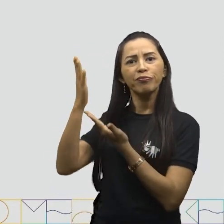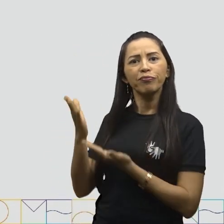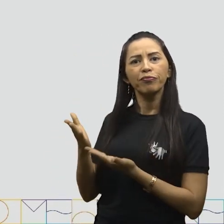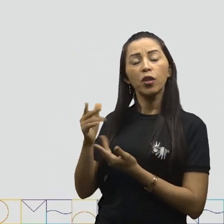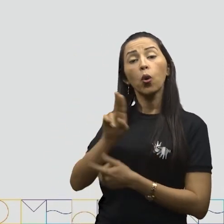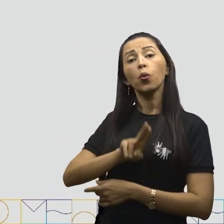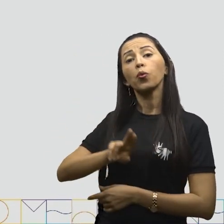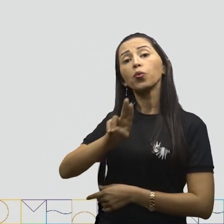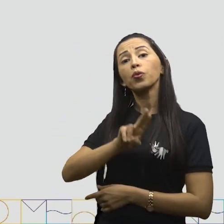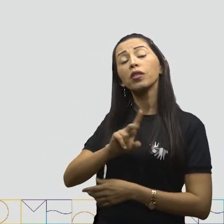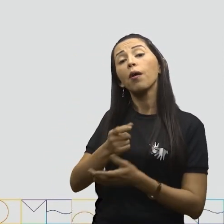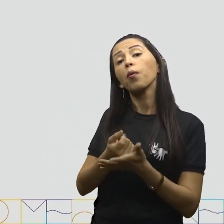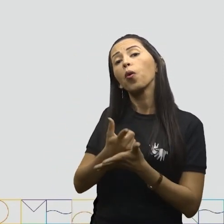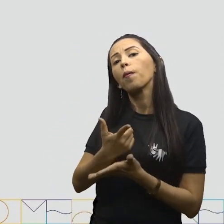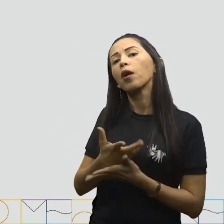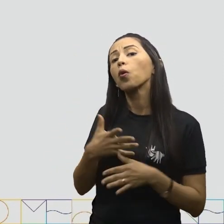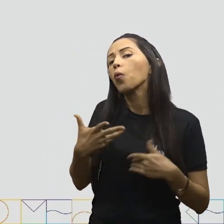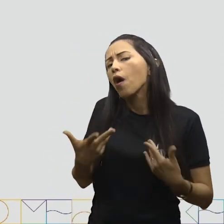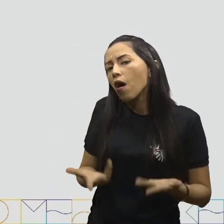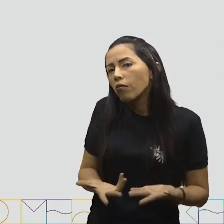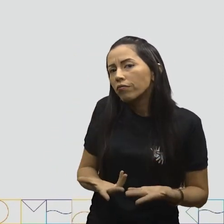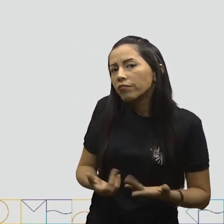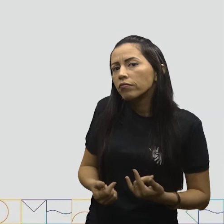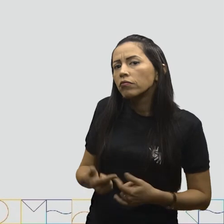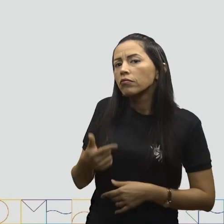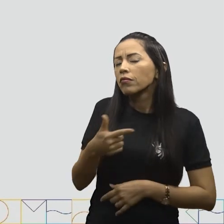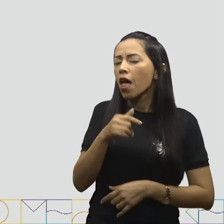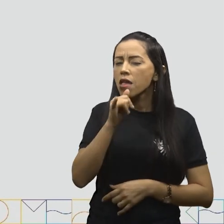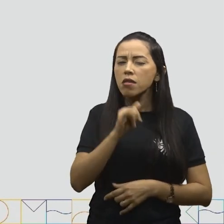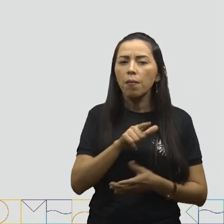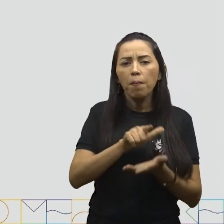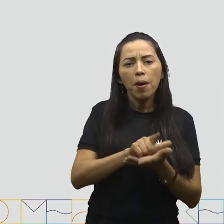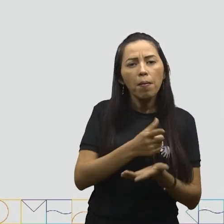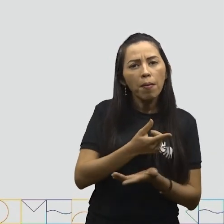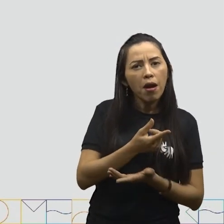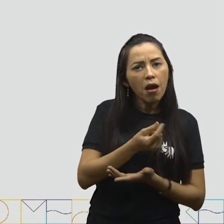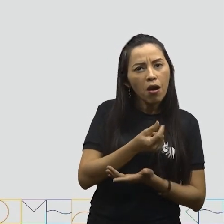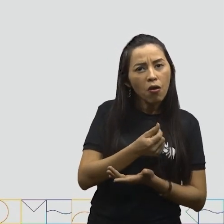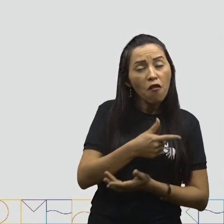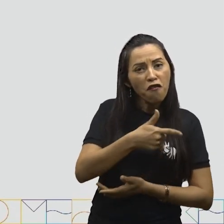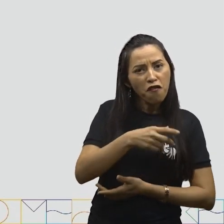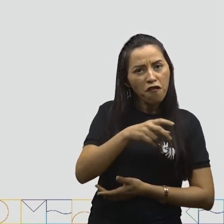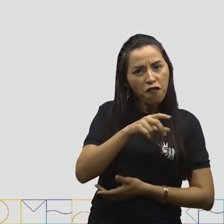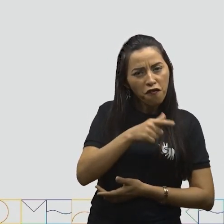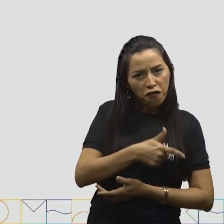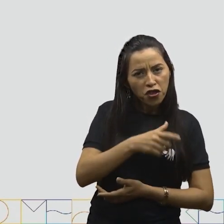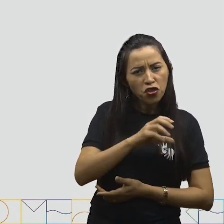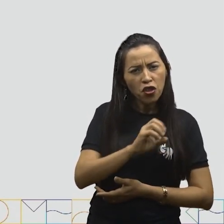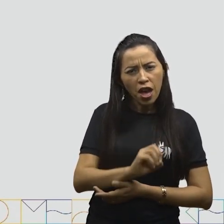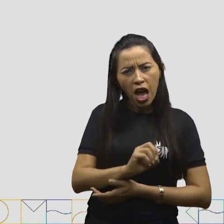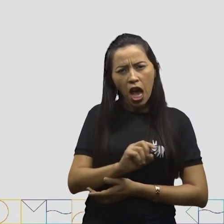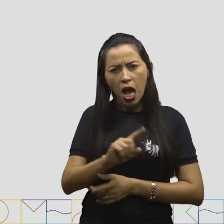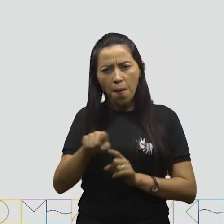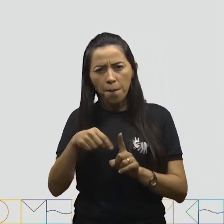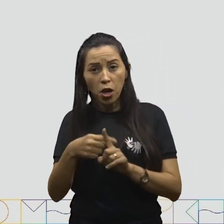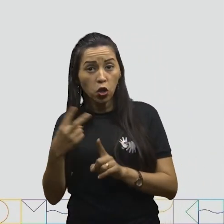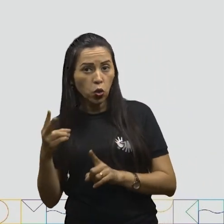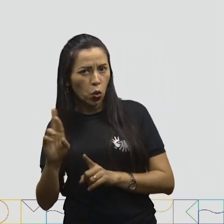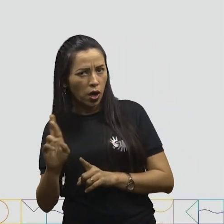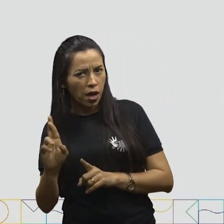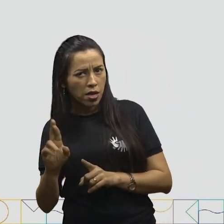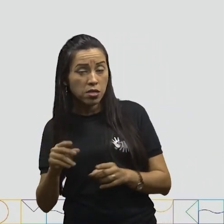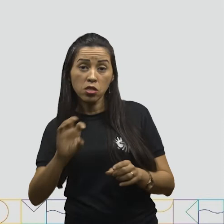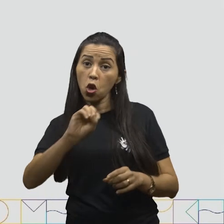compra? Letra A, uma cédula de 20 reais e uma de 2 reais. Letra B, uma